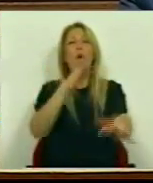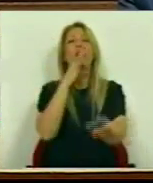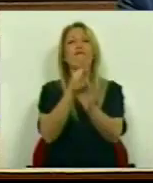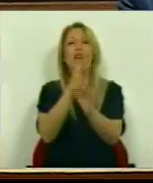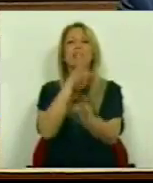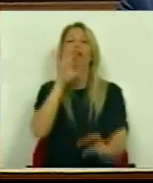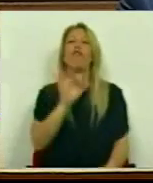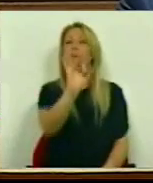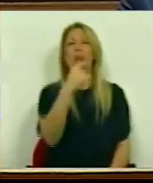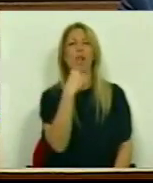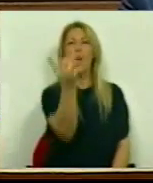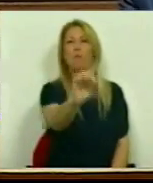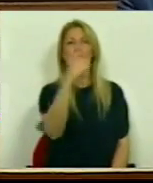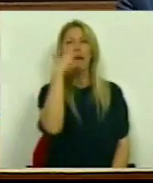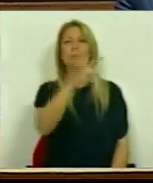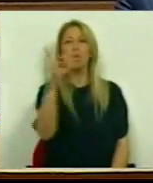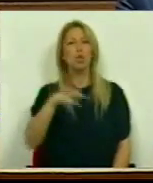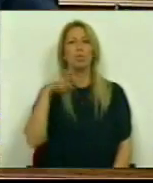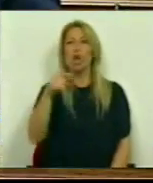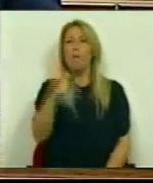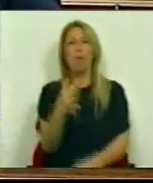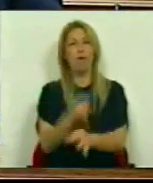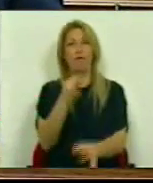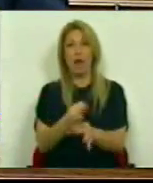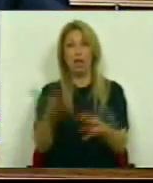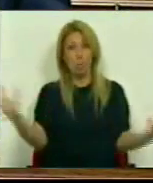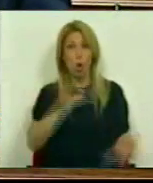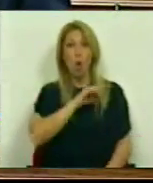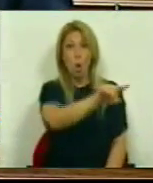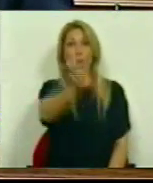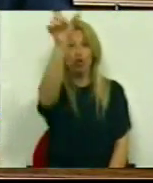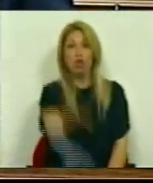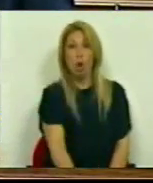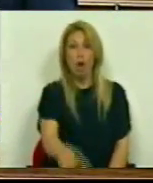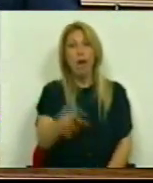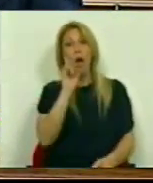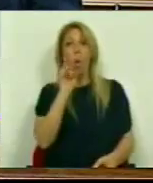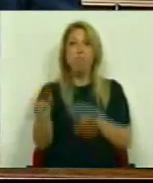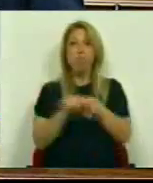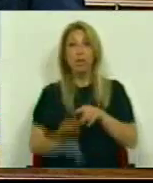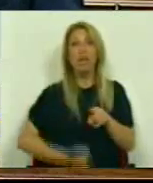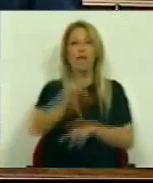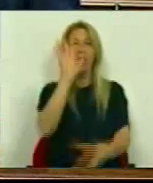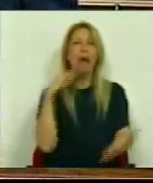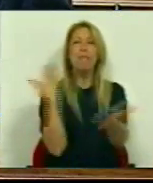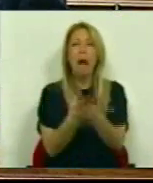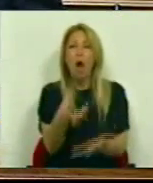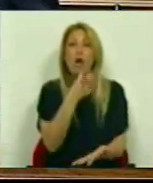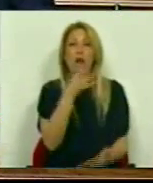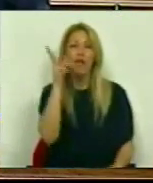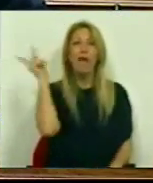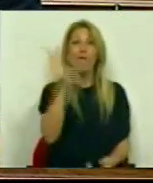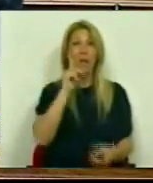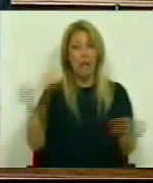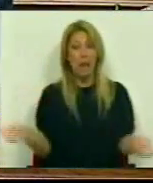dirija aos portugueses As boas festas Porque o senhor Com a sua política Está a infernizar A vida E esta passagem de ano De muitos